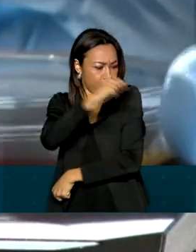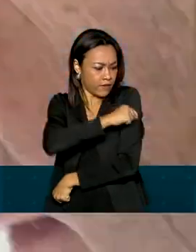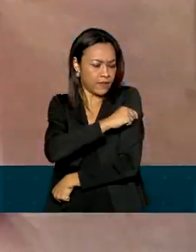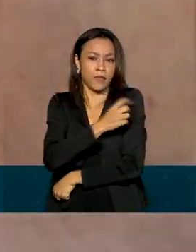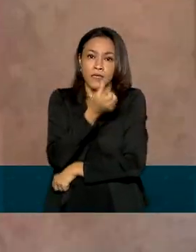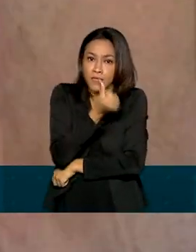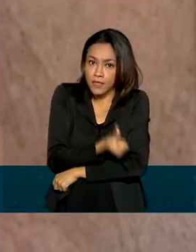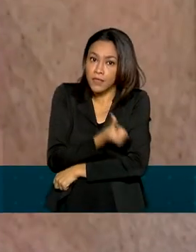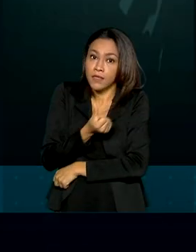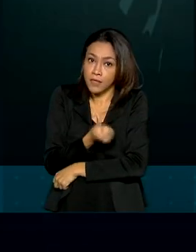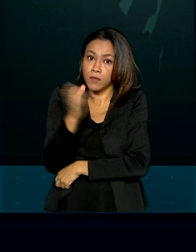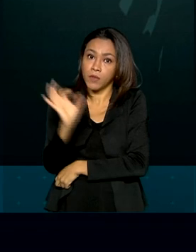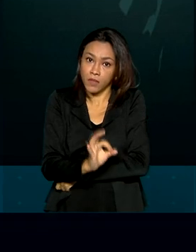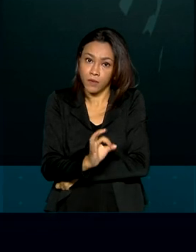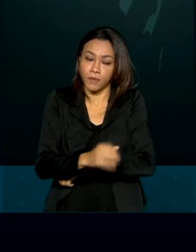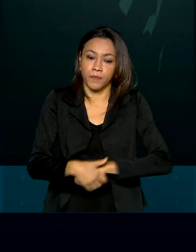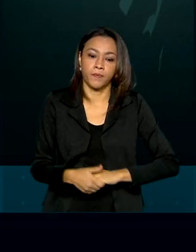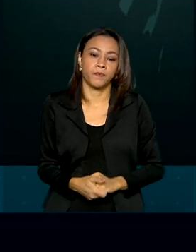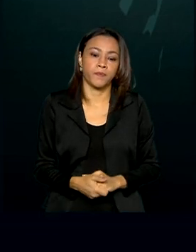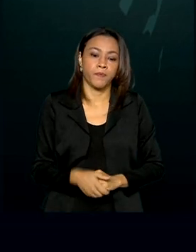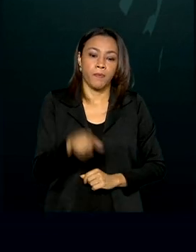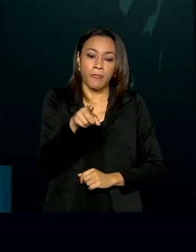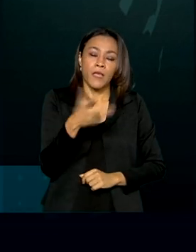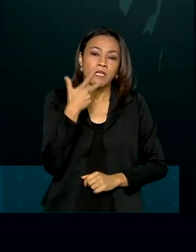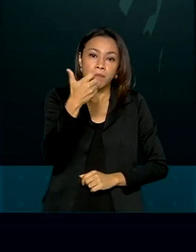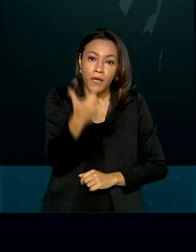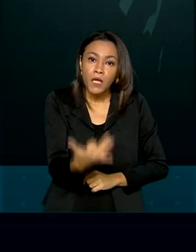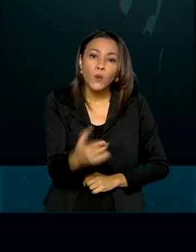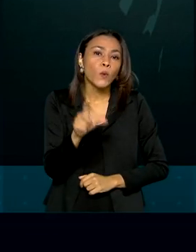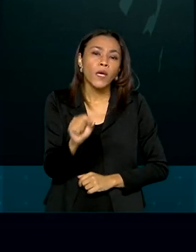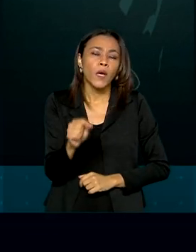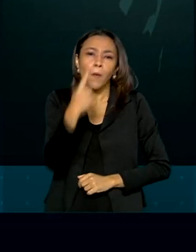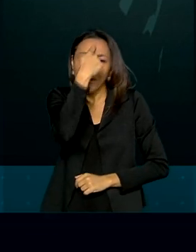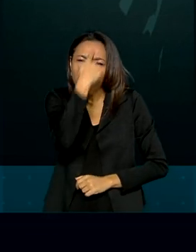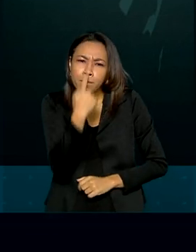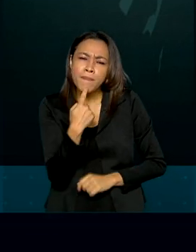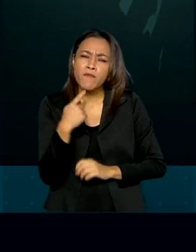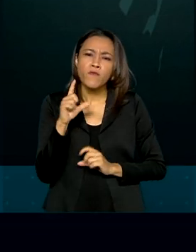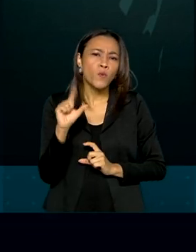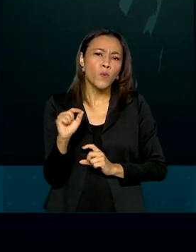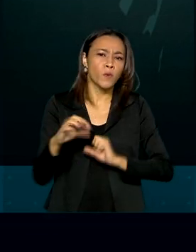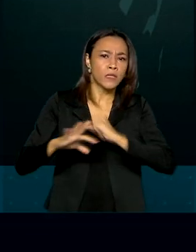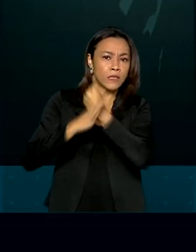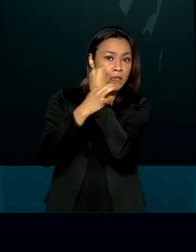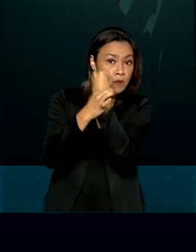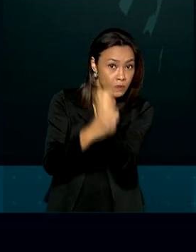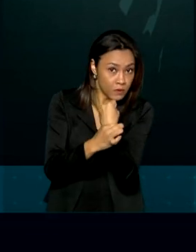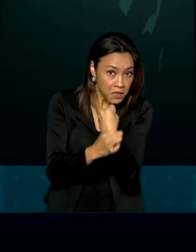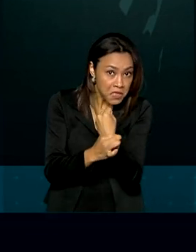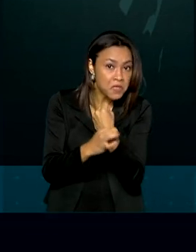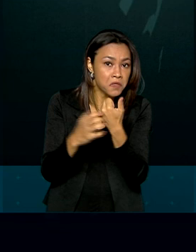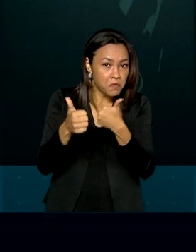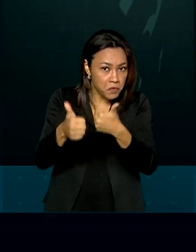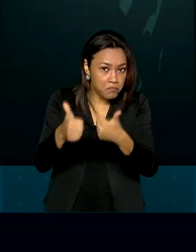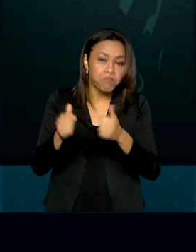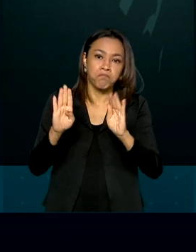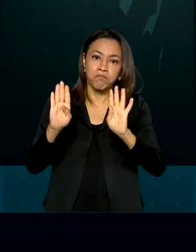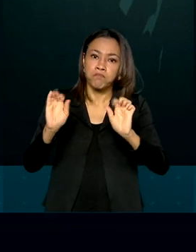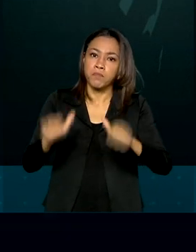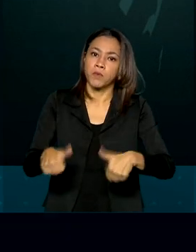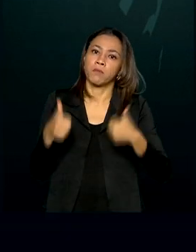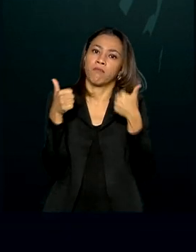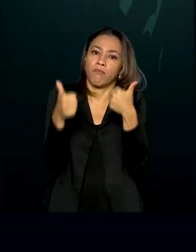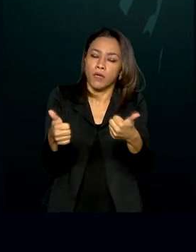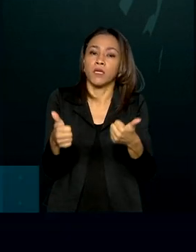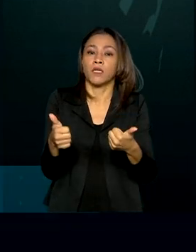66%. O perfil de segurança observado foi bem caracterizado e suporta o uso emergencial,